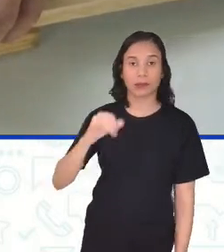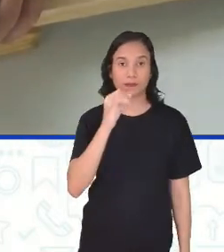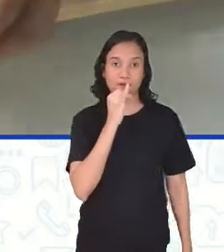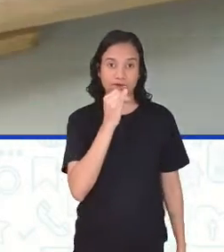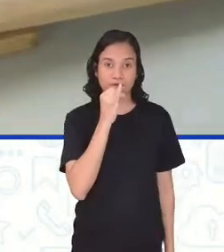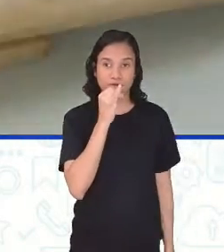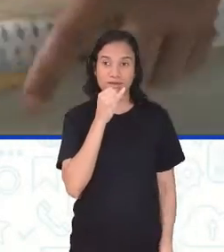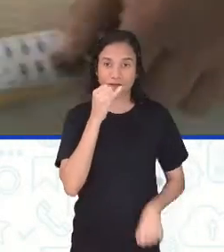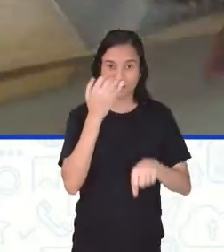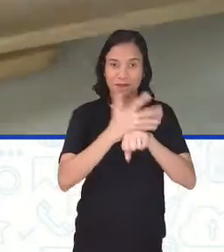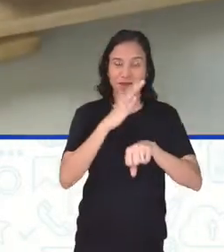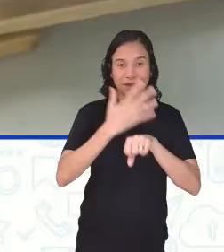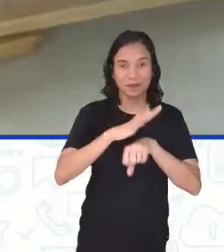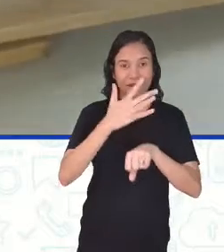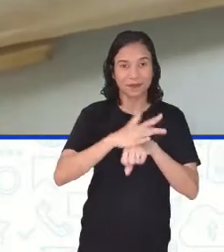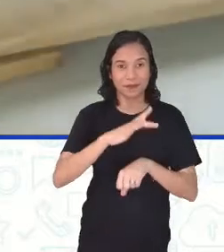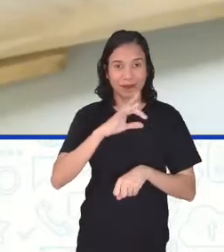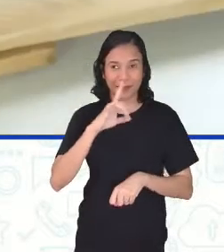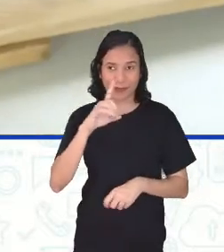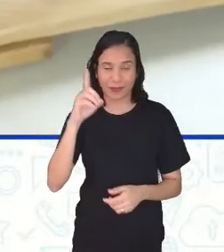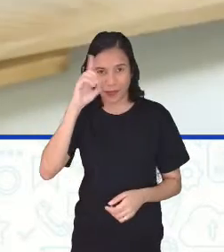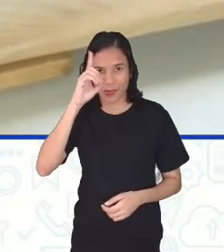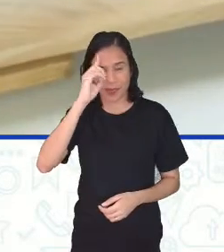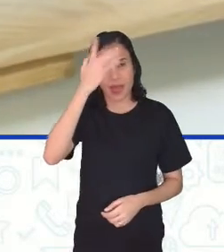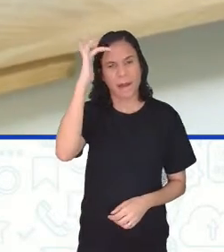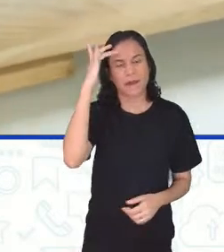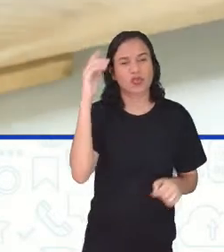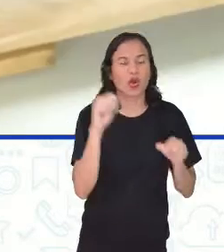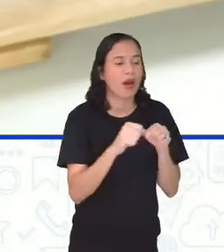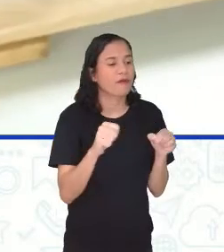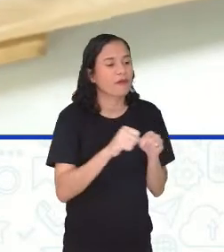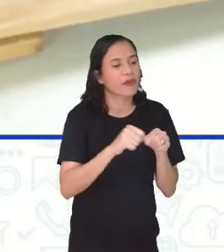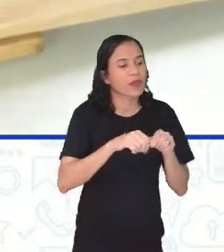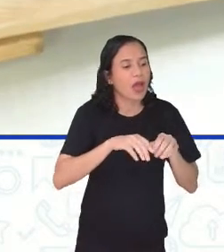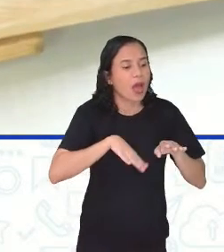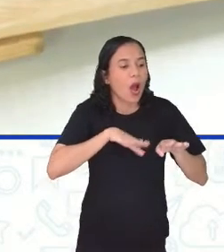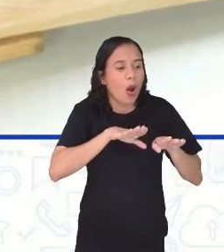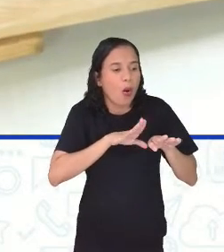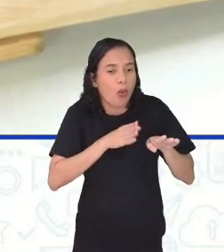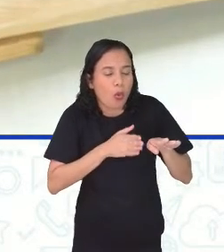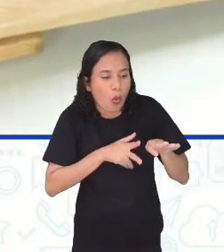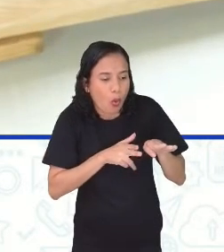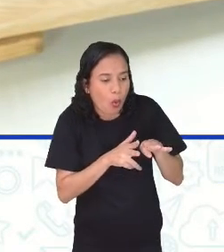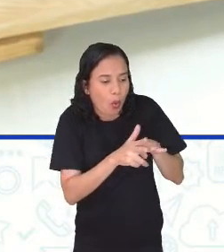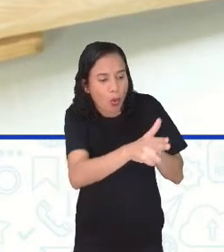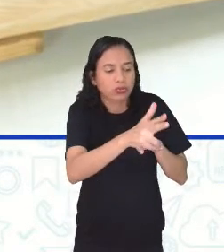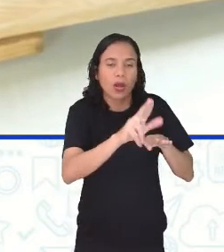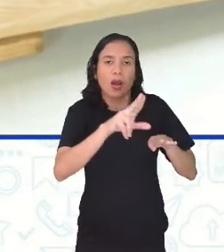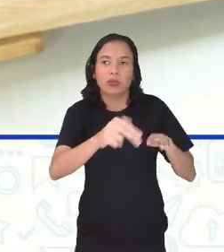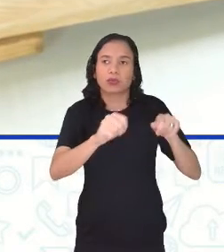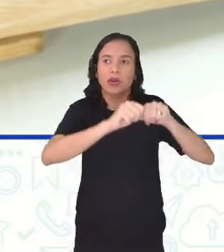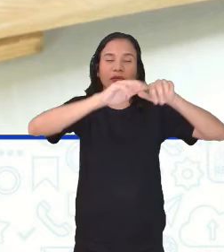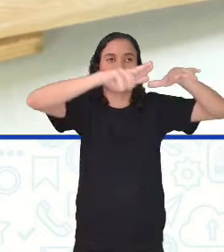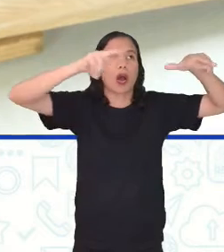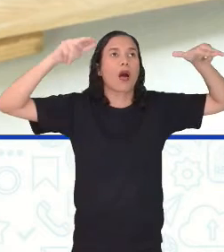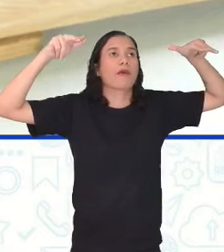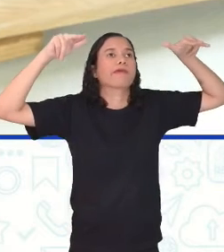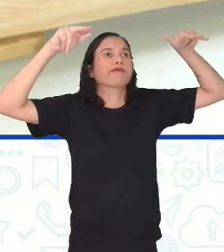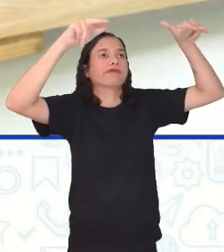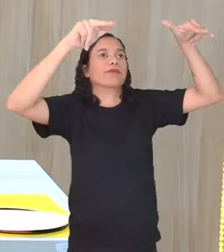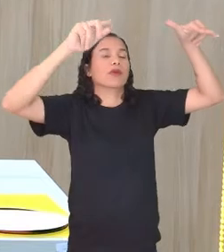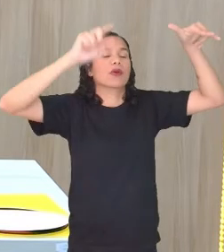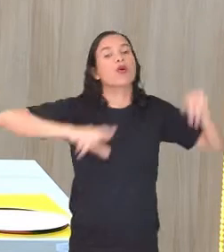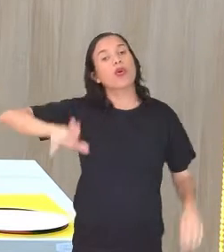na vida real. Alguém está fazendo um móvel, está cortando aí, precisa uma prateleira. E essa